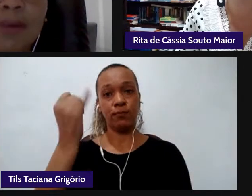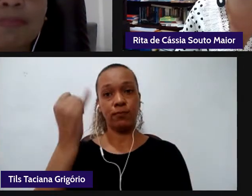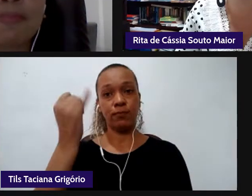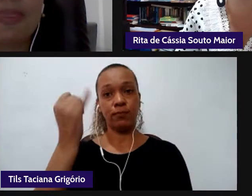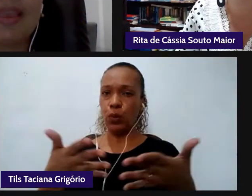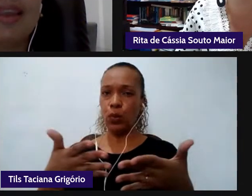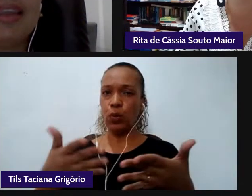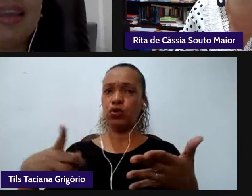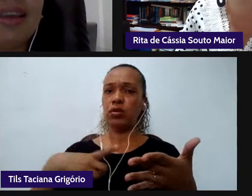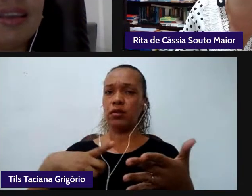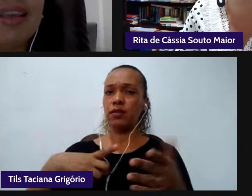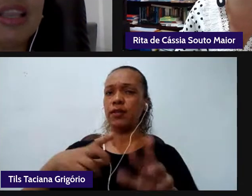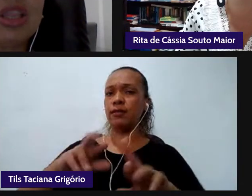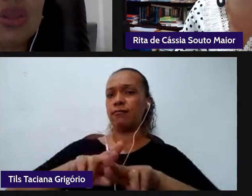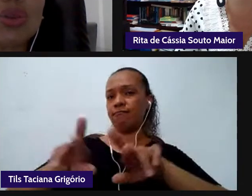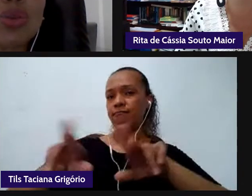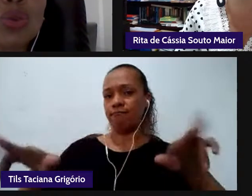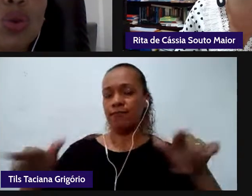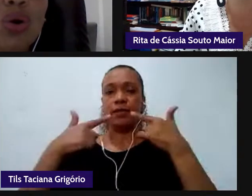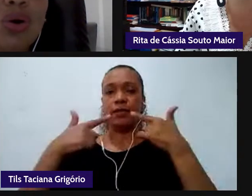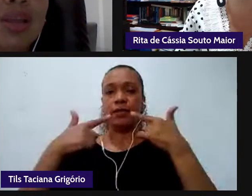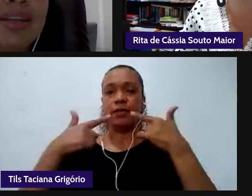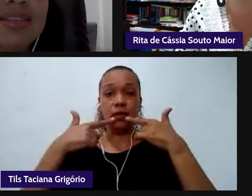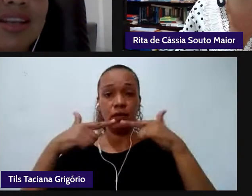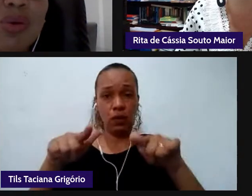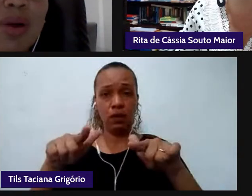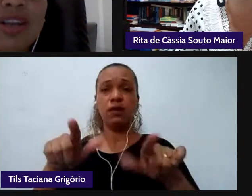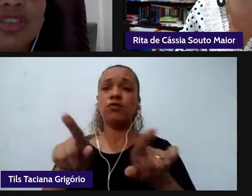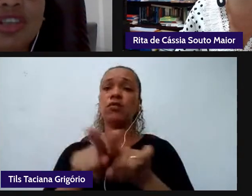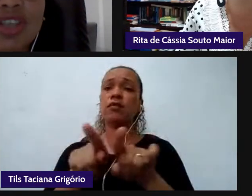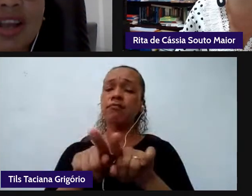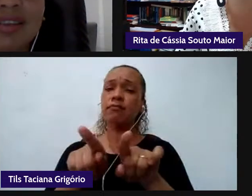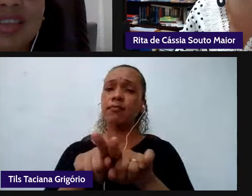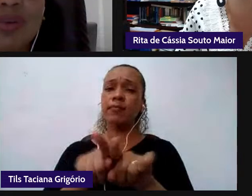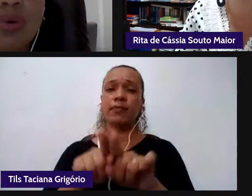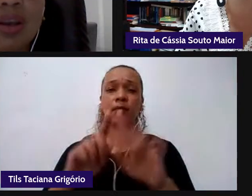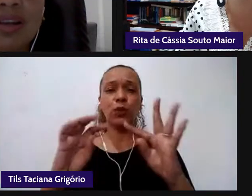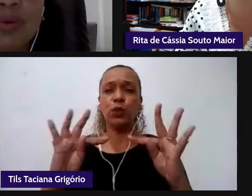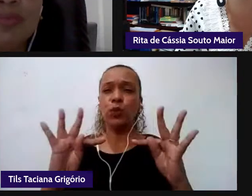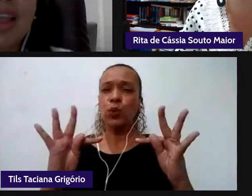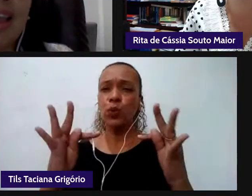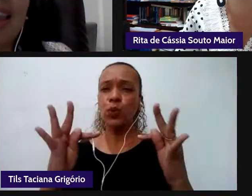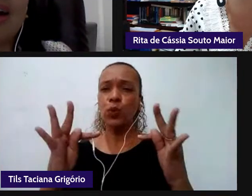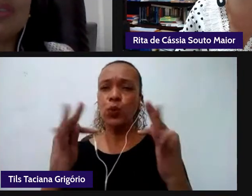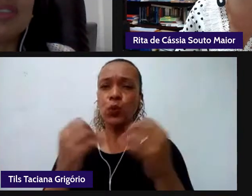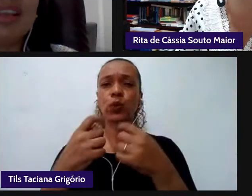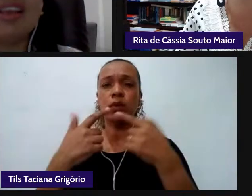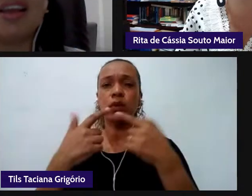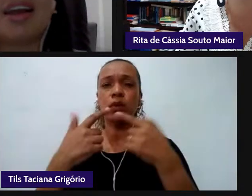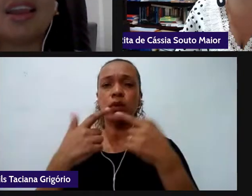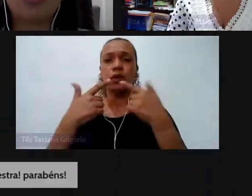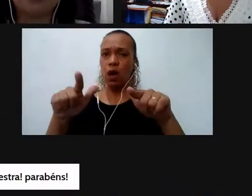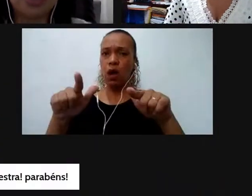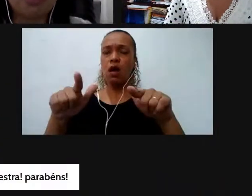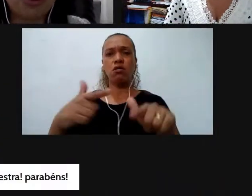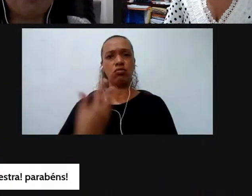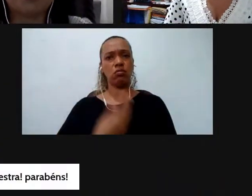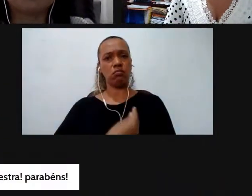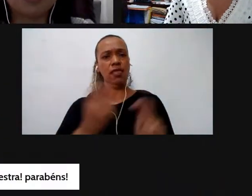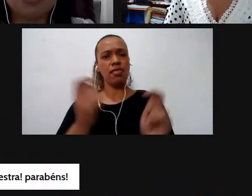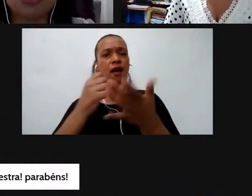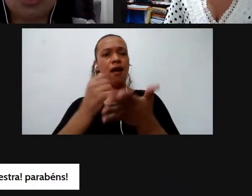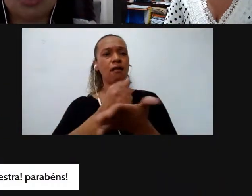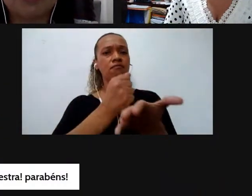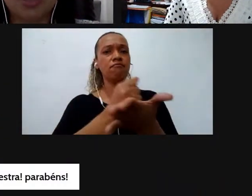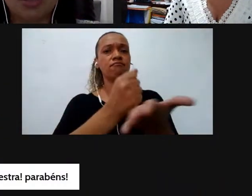circula e que toda essa linguagem que está ali circulando ela auxilia ela contribui